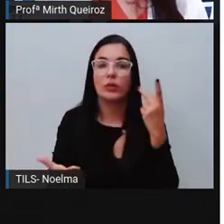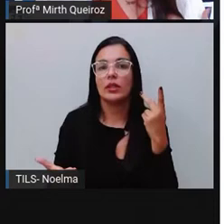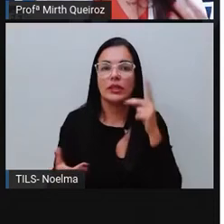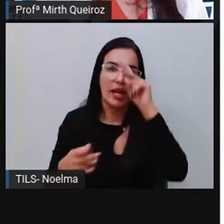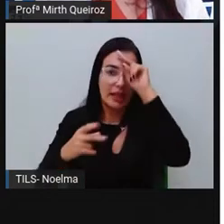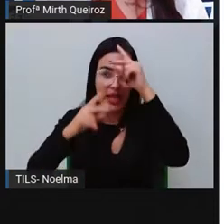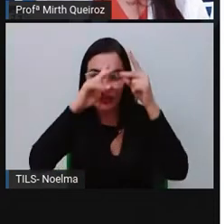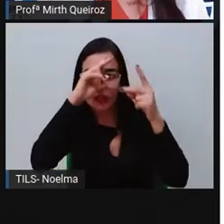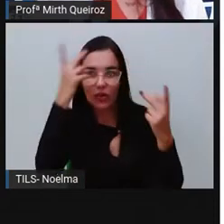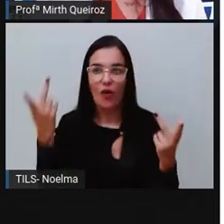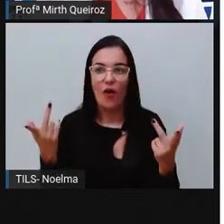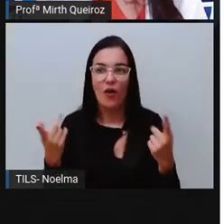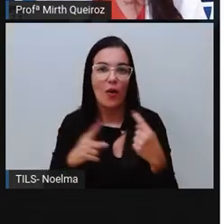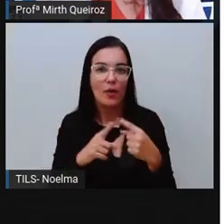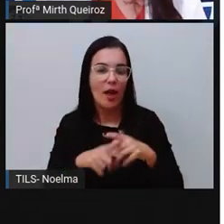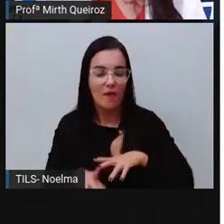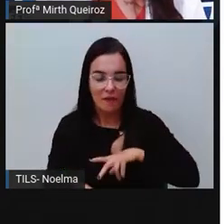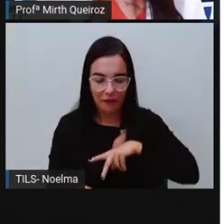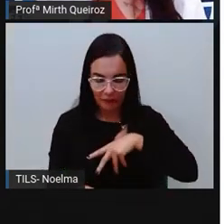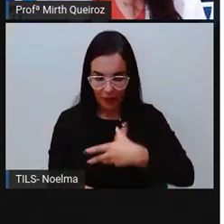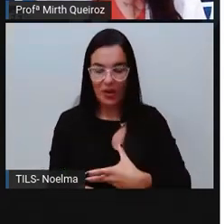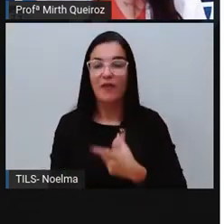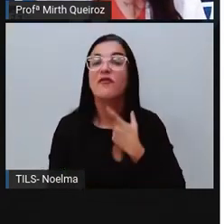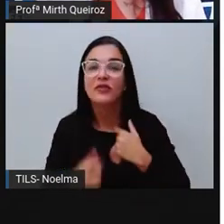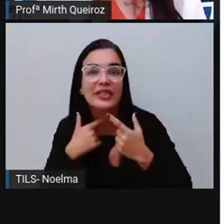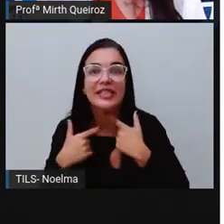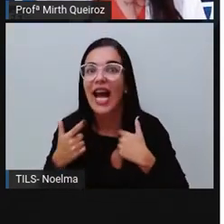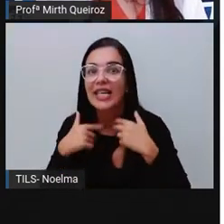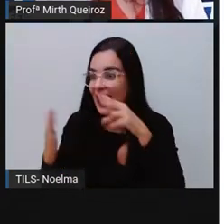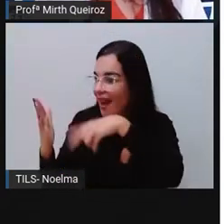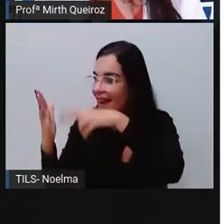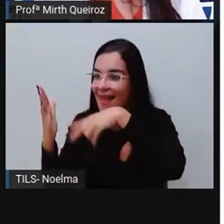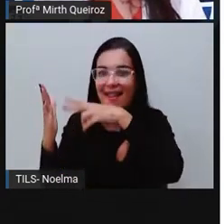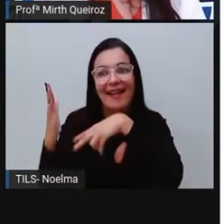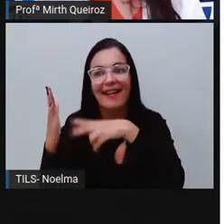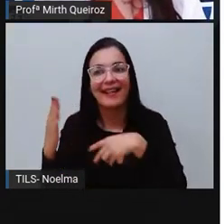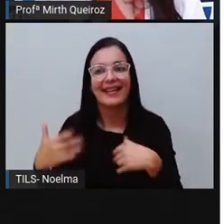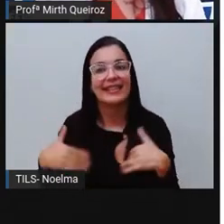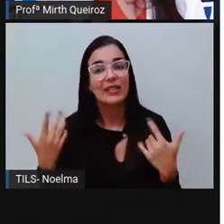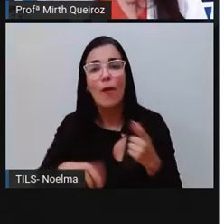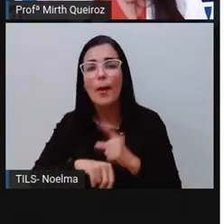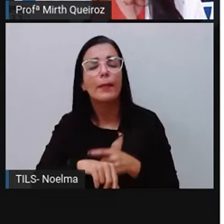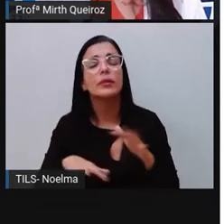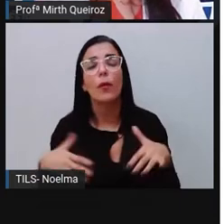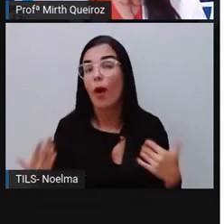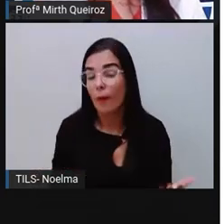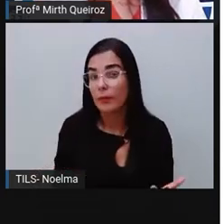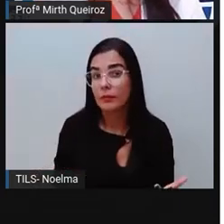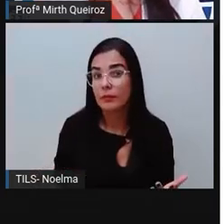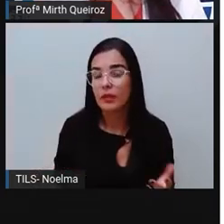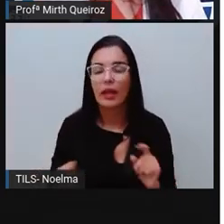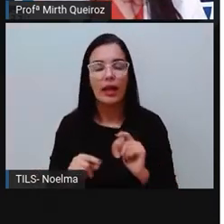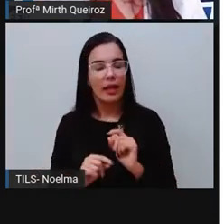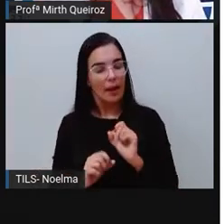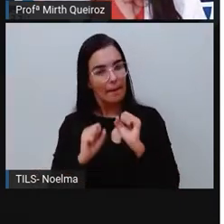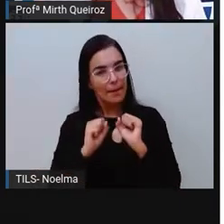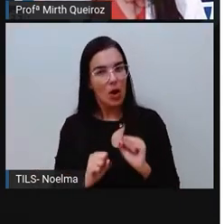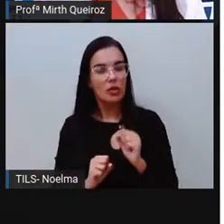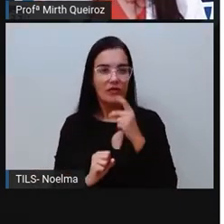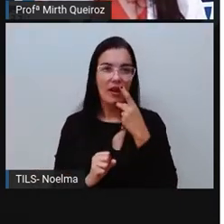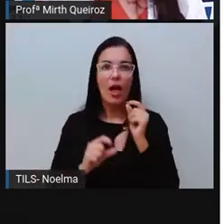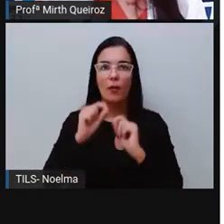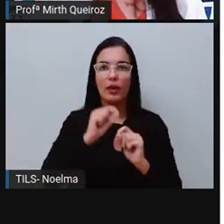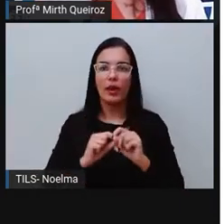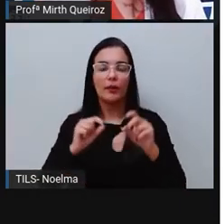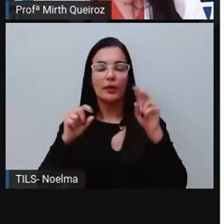a continuar lendo o texto. Em que momento acontece isso? A gente poderia dizer que seria no momento em que